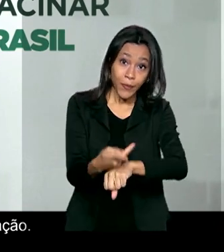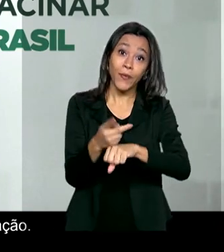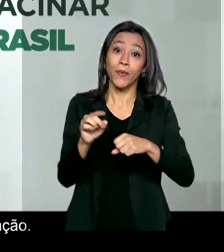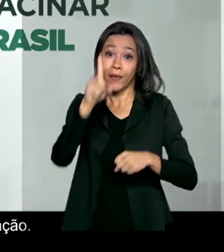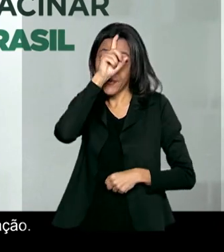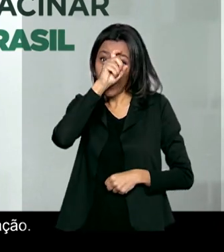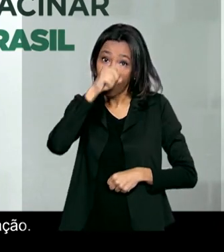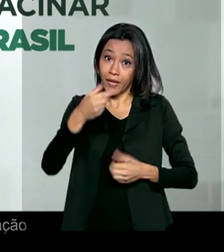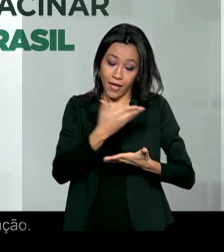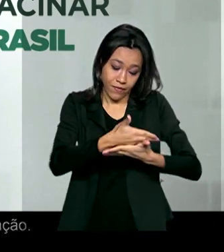a caderneta de vacinação.